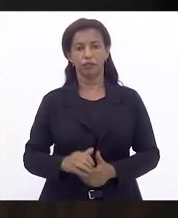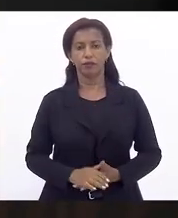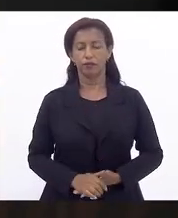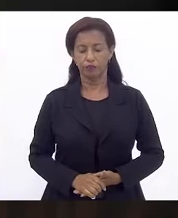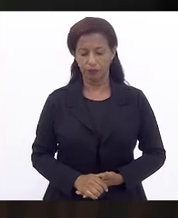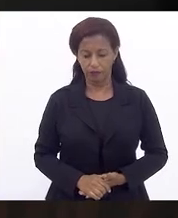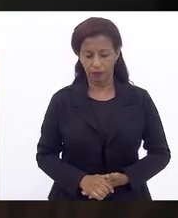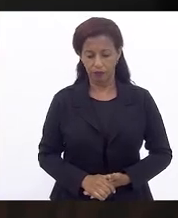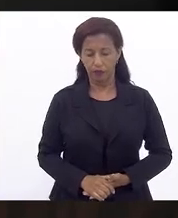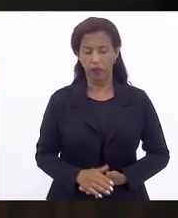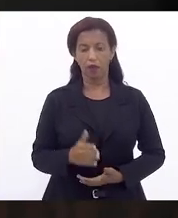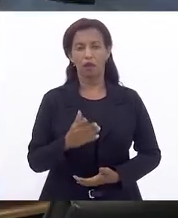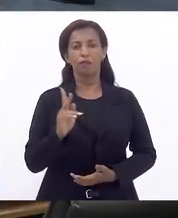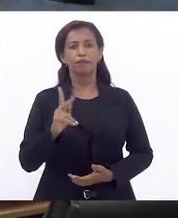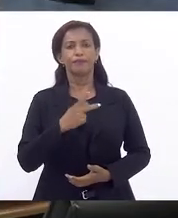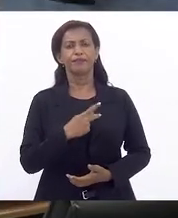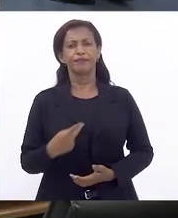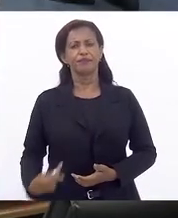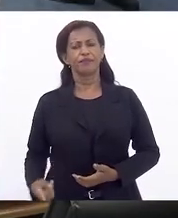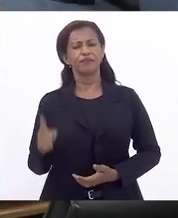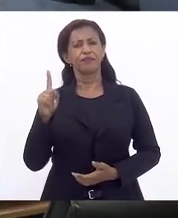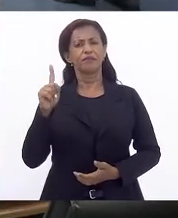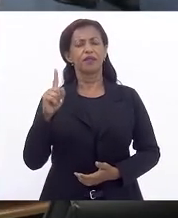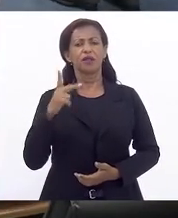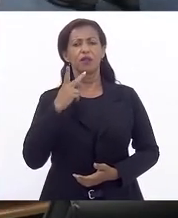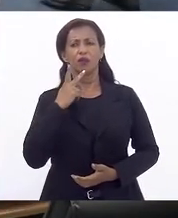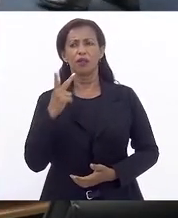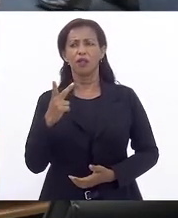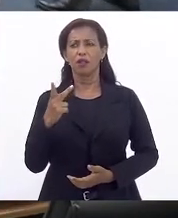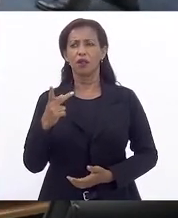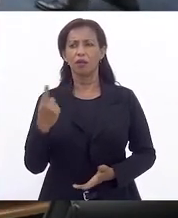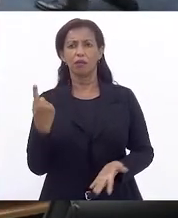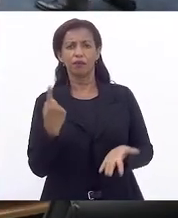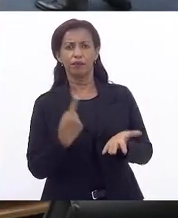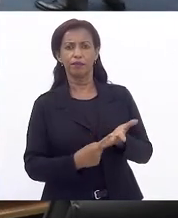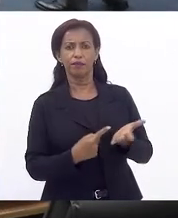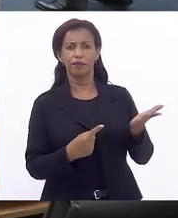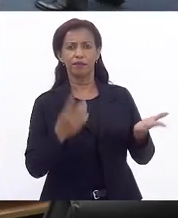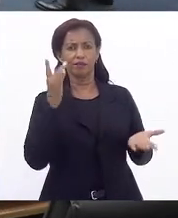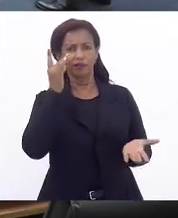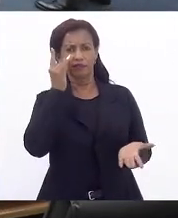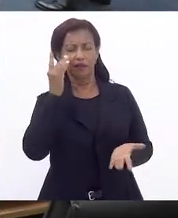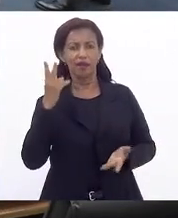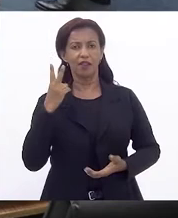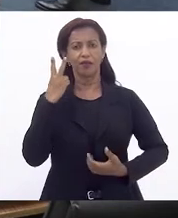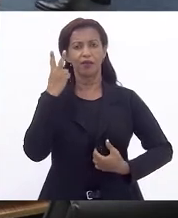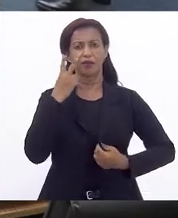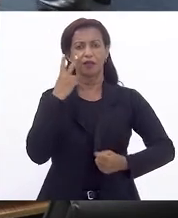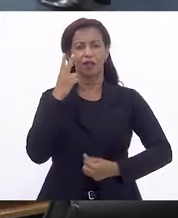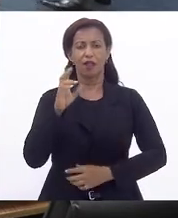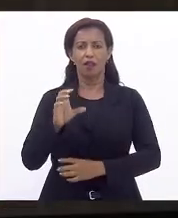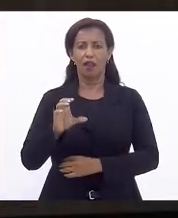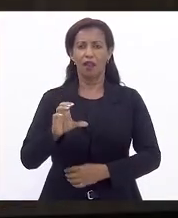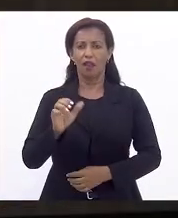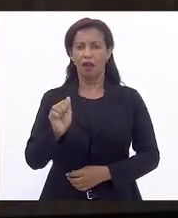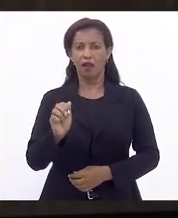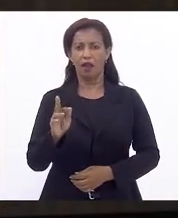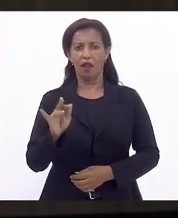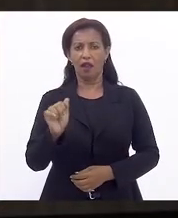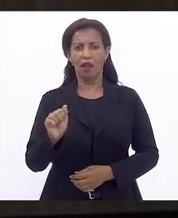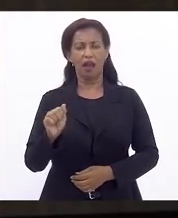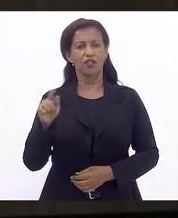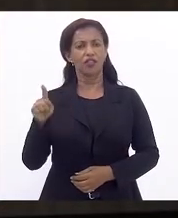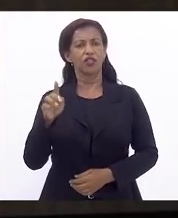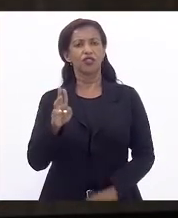Presidente, uma questão de ordem. Queria registrar aqui no plenário a presença da vereadora Kátia Miki, de